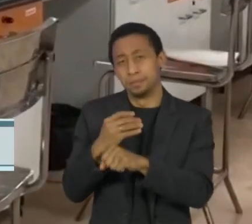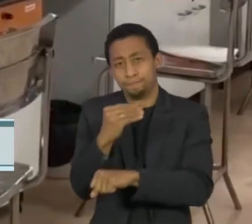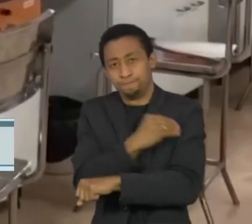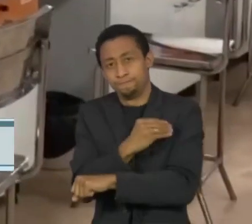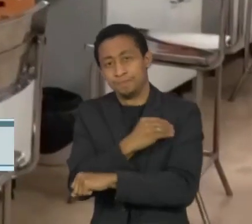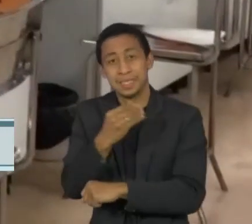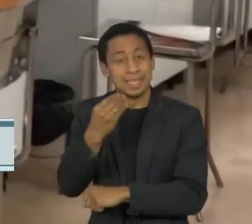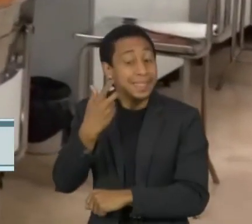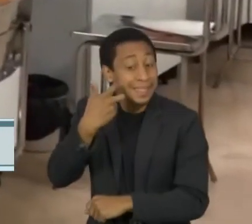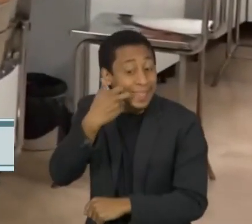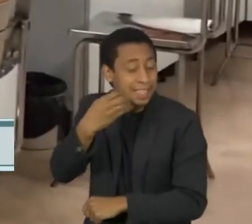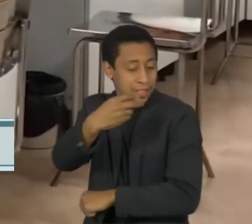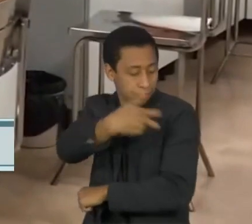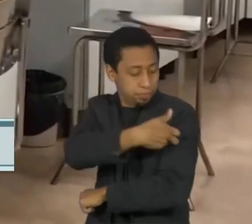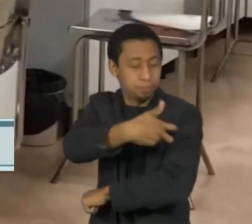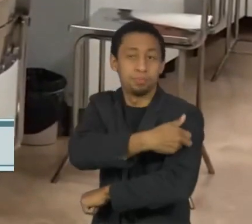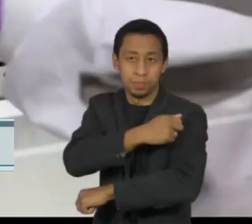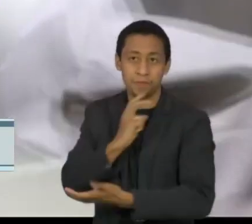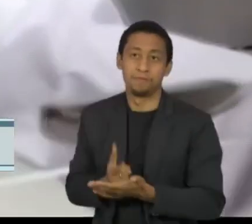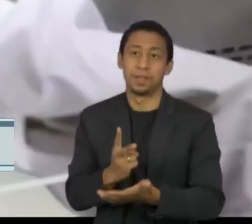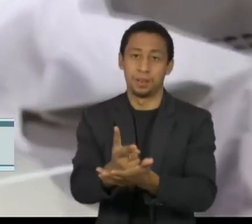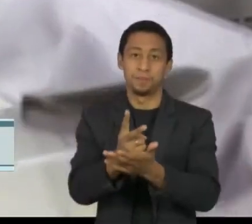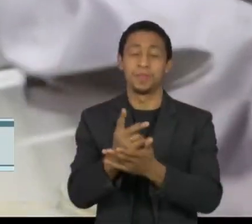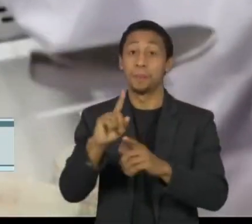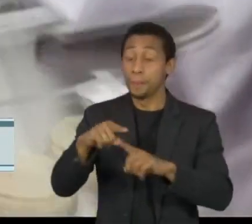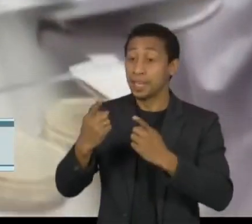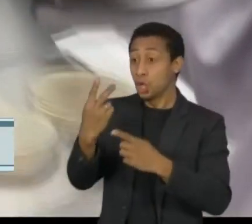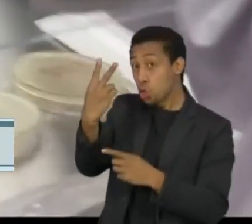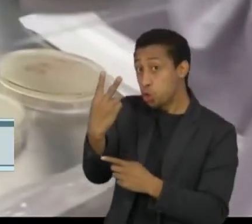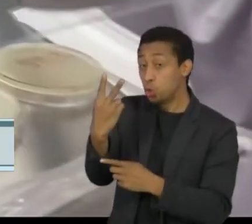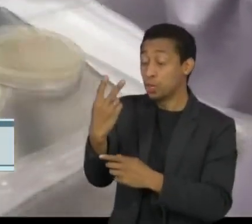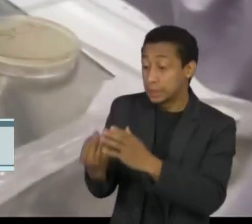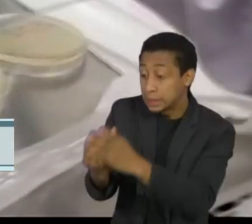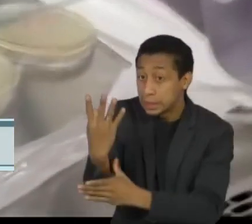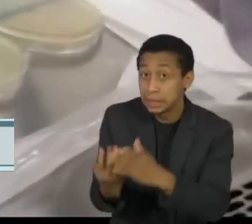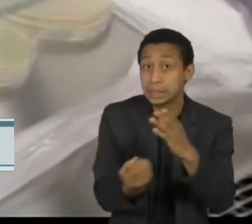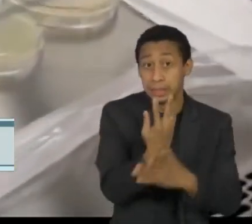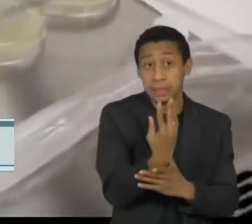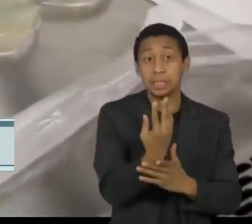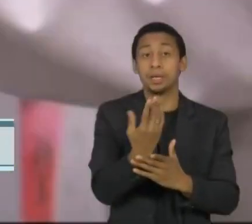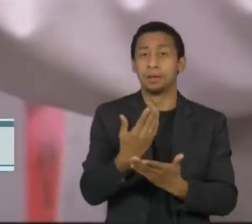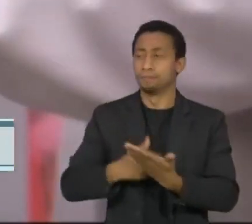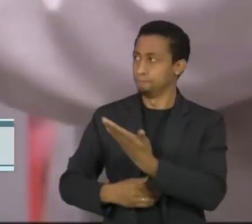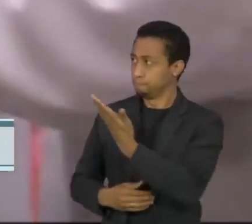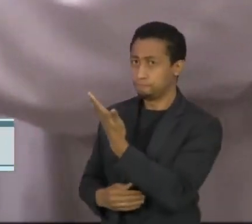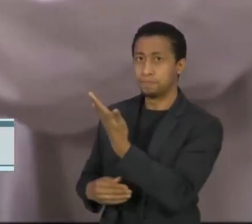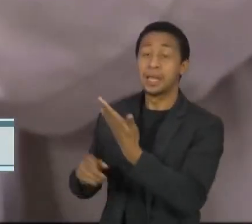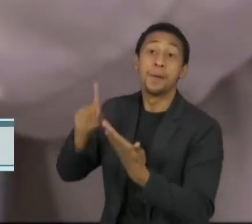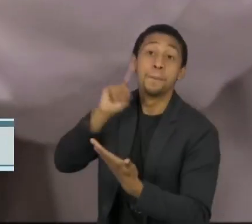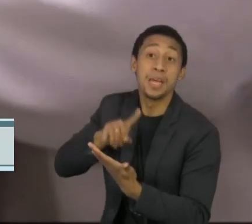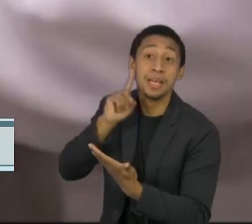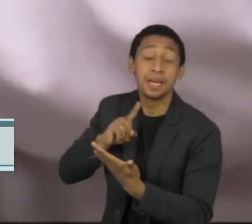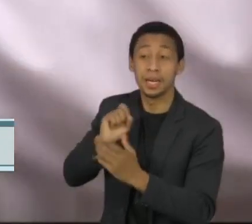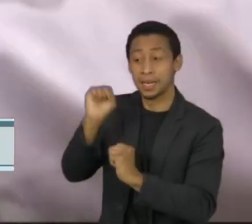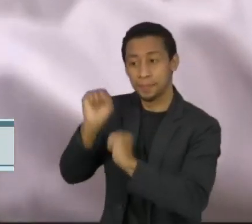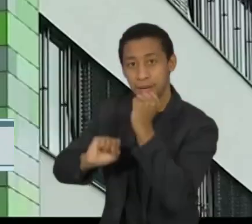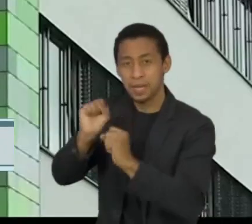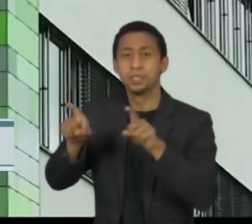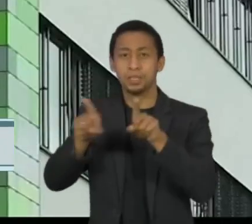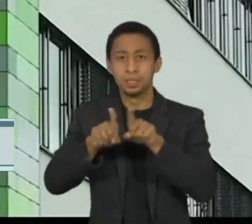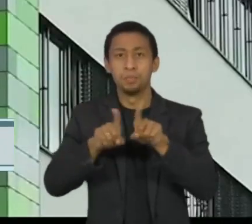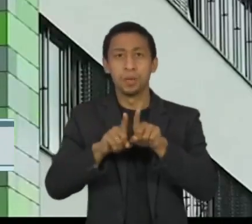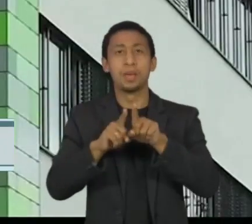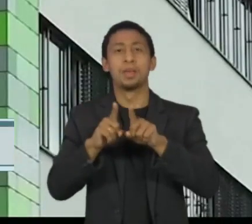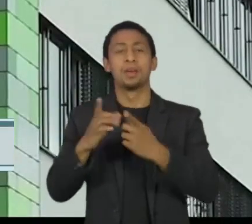clínicos de mais duas vacinas no Brasil, desenvolvidas pela farmacêutica americana Pfizer e pela empresa de